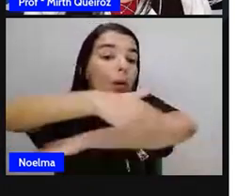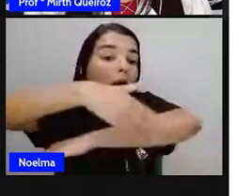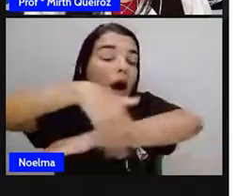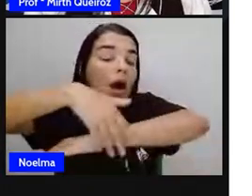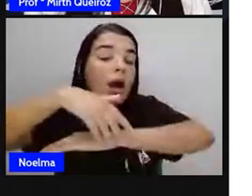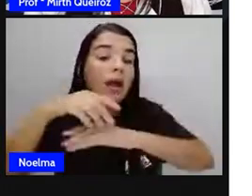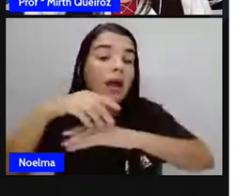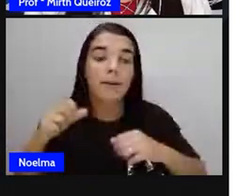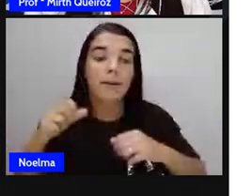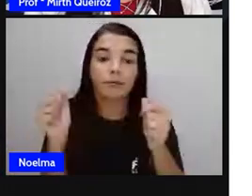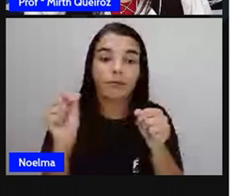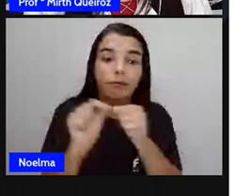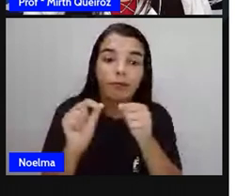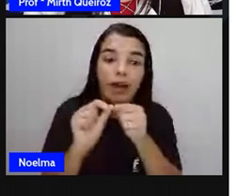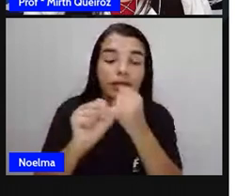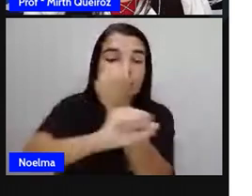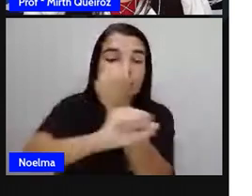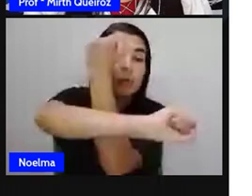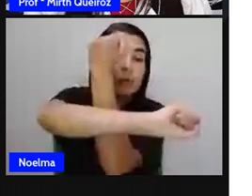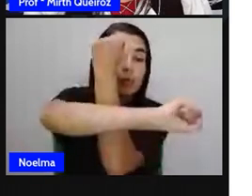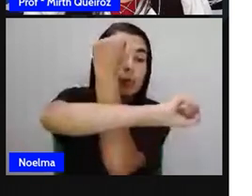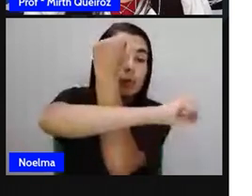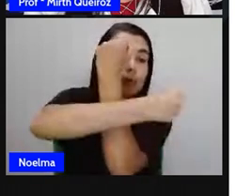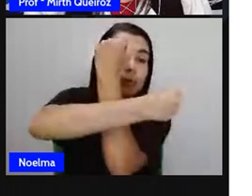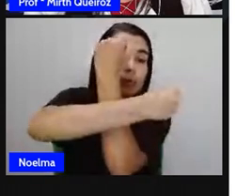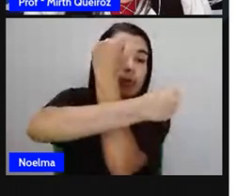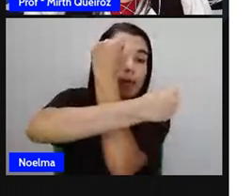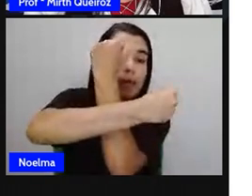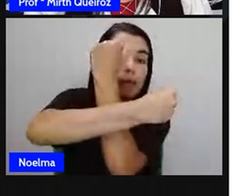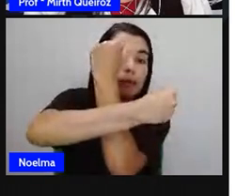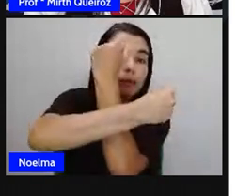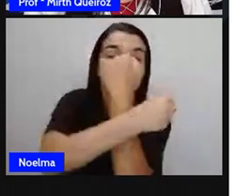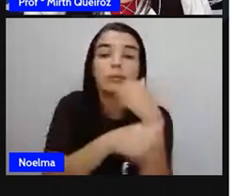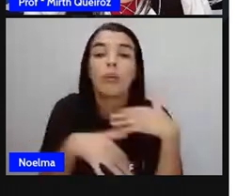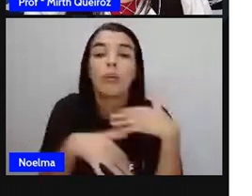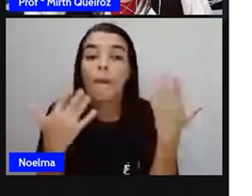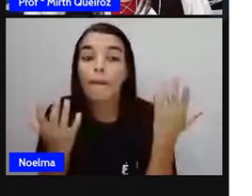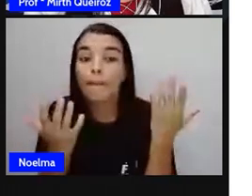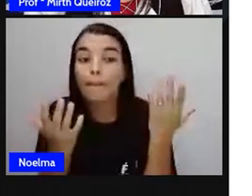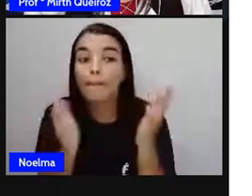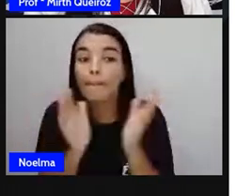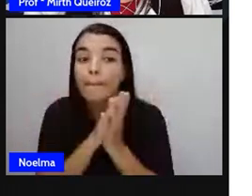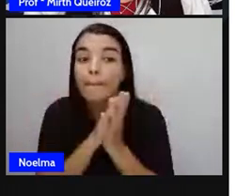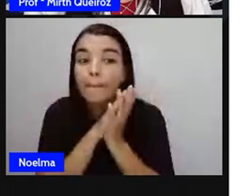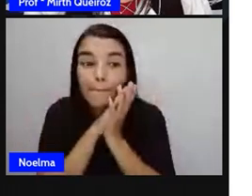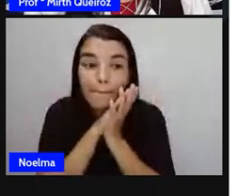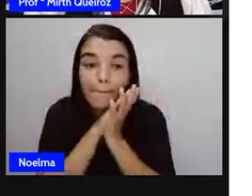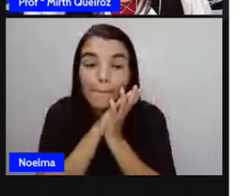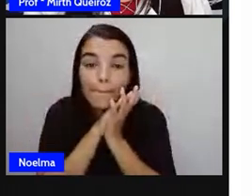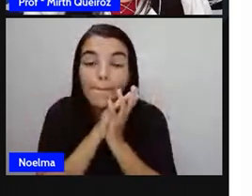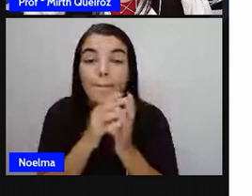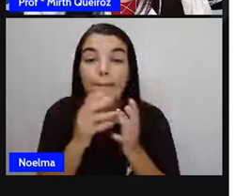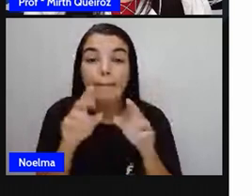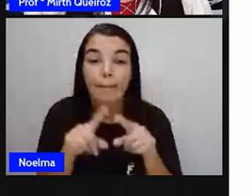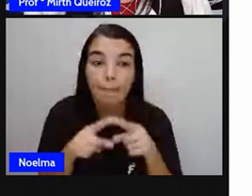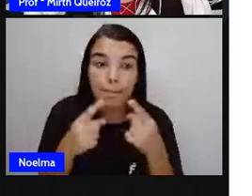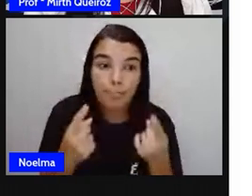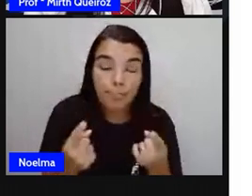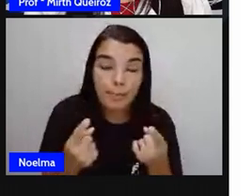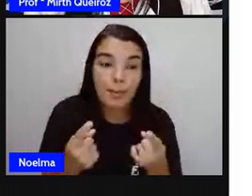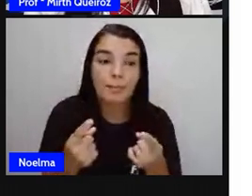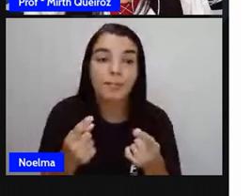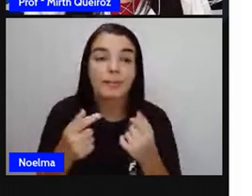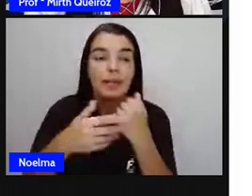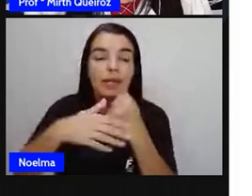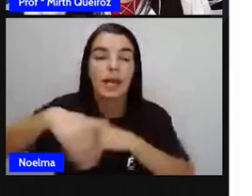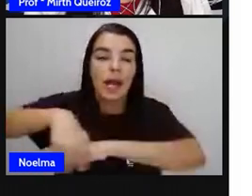Que é como se fosse o lado do quadradinho. E essa imagem, ela retrata bem. Porque como a gente tem aí retângulos, né? Então, dá para vocês